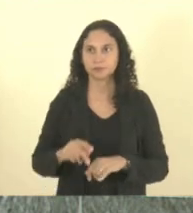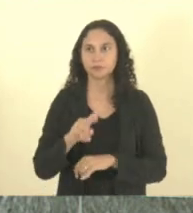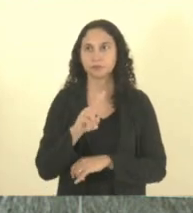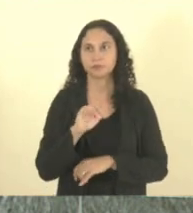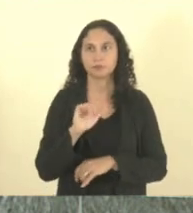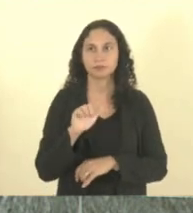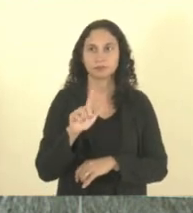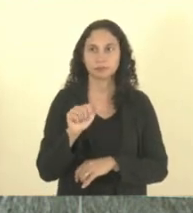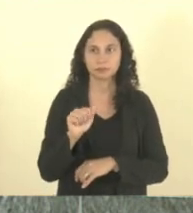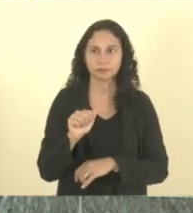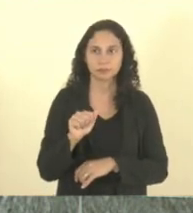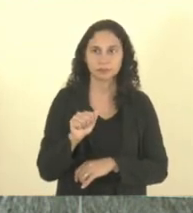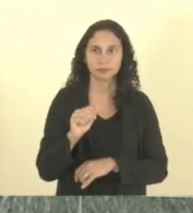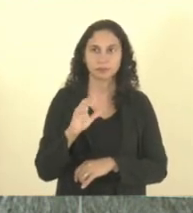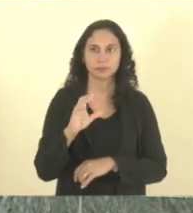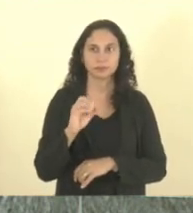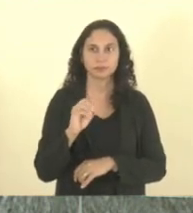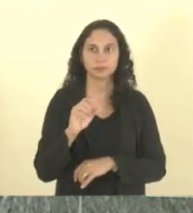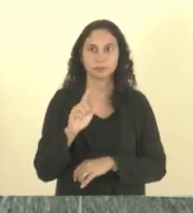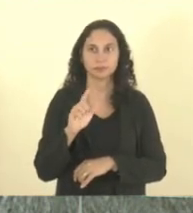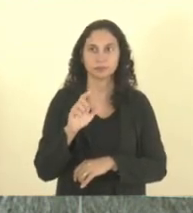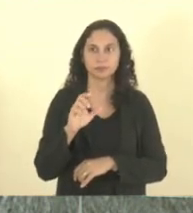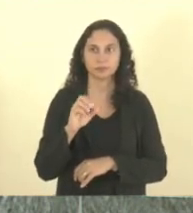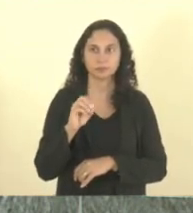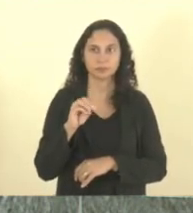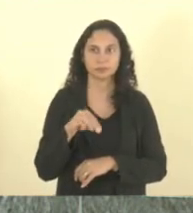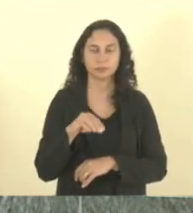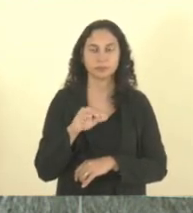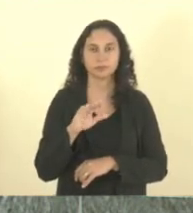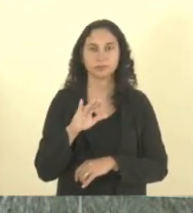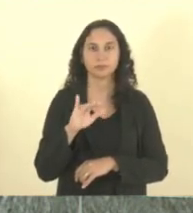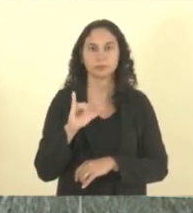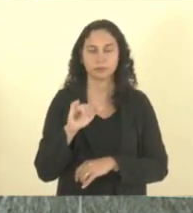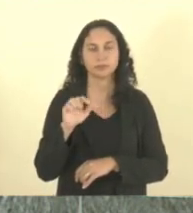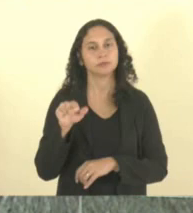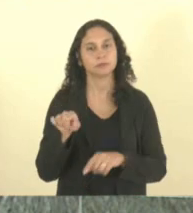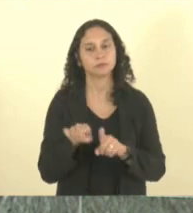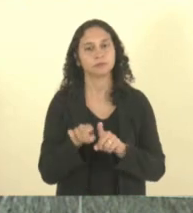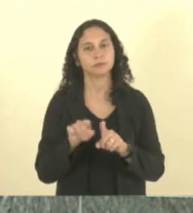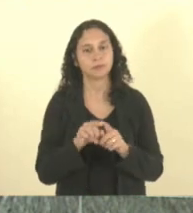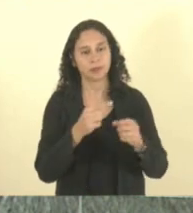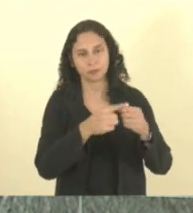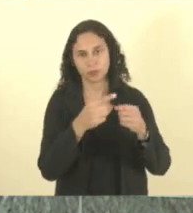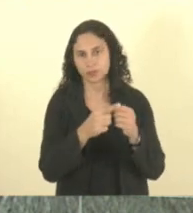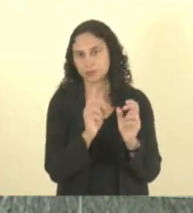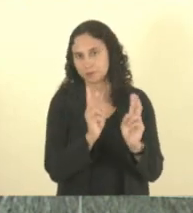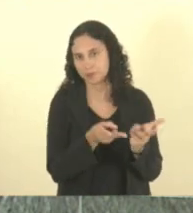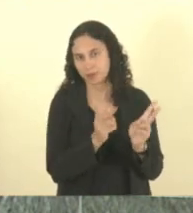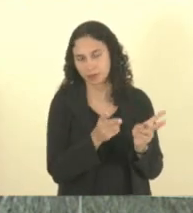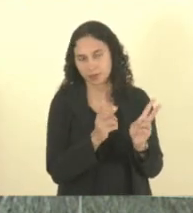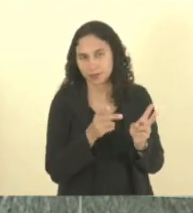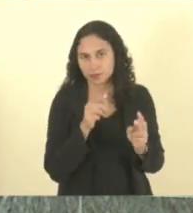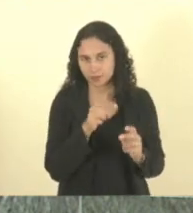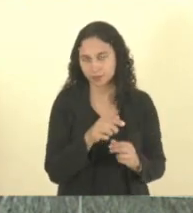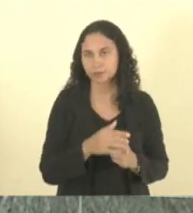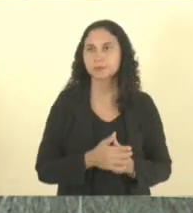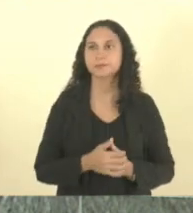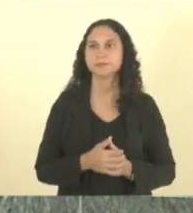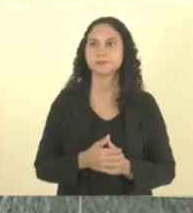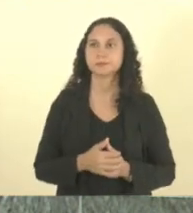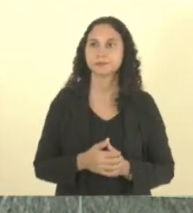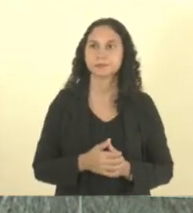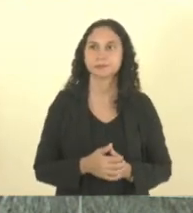também São Gabriel, né? Vila Combone. Combone, São Gabriel da Palha. Também São Gabriel da Palha. O